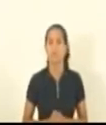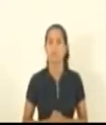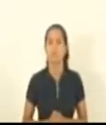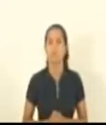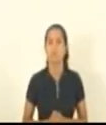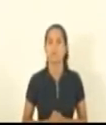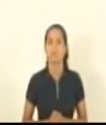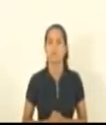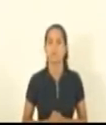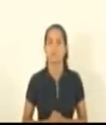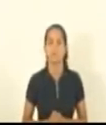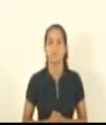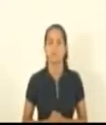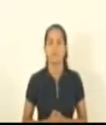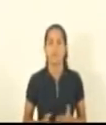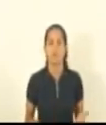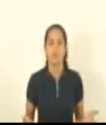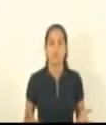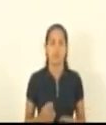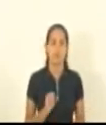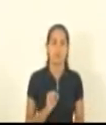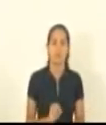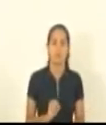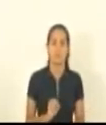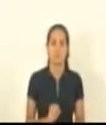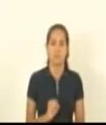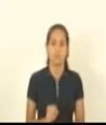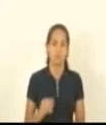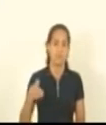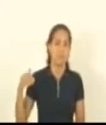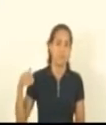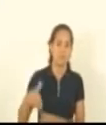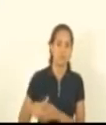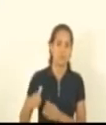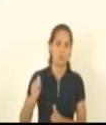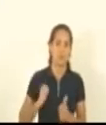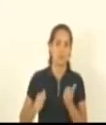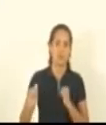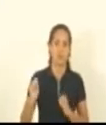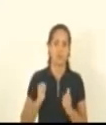nós estamos aqui aguardando ela votar ansiosamente